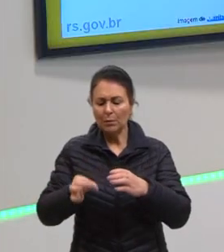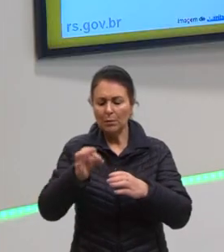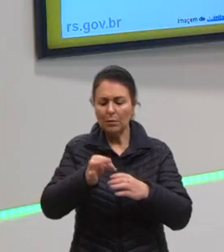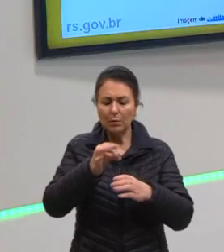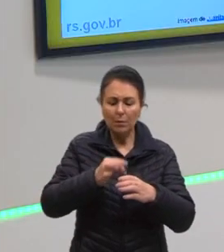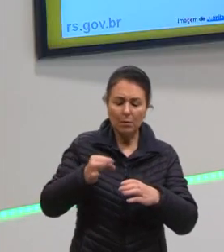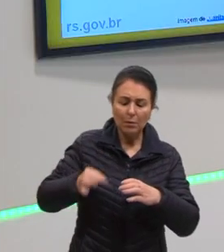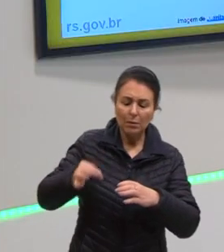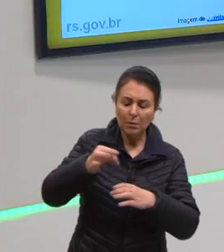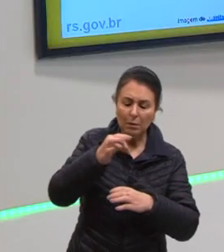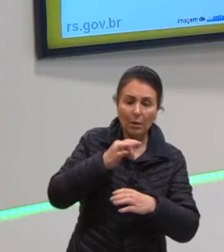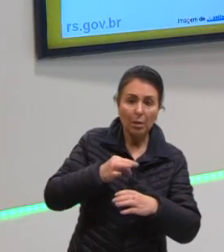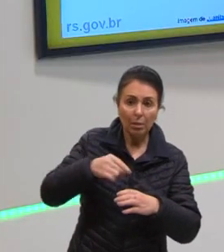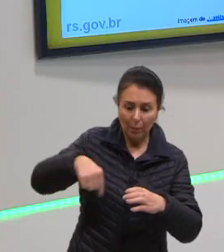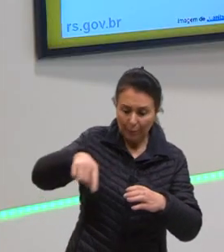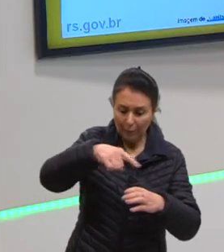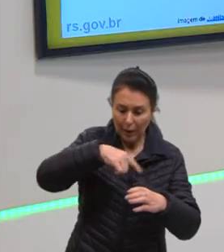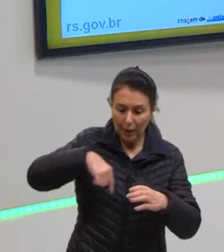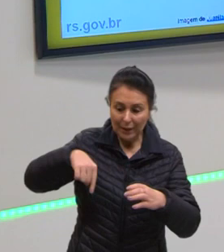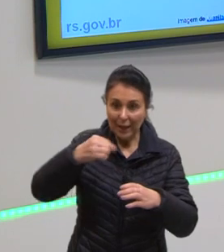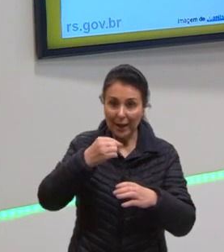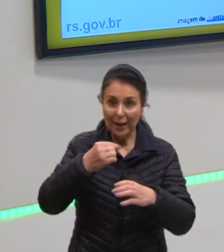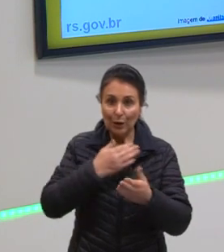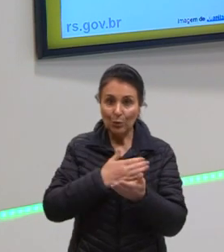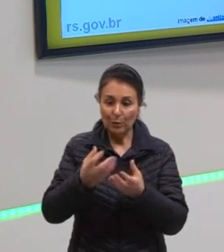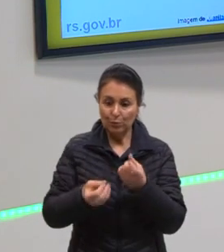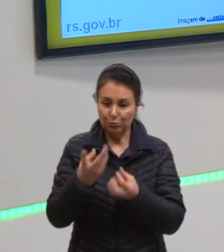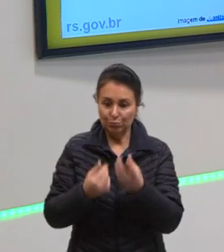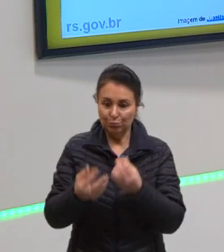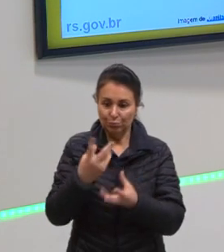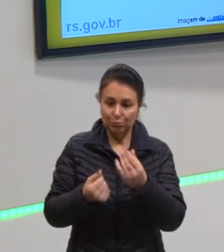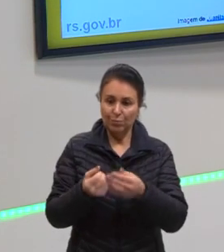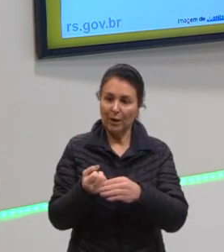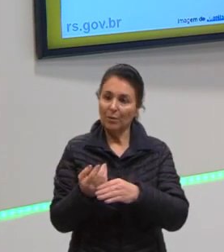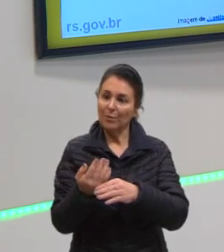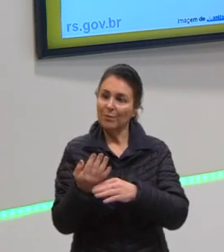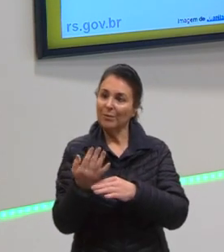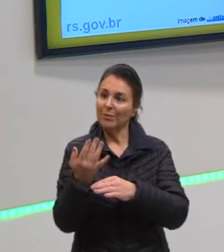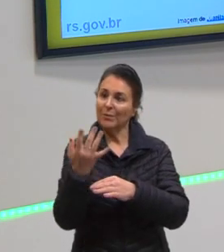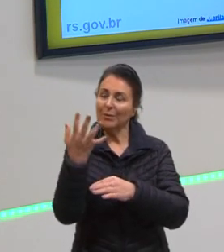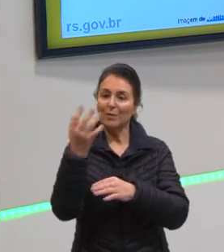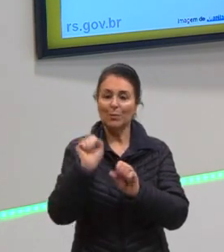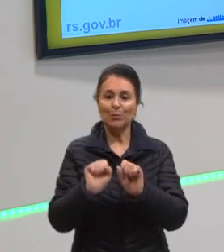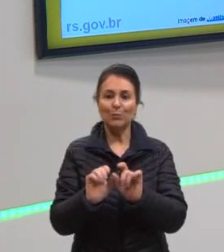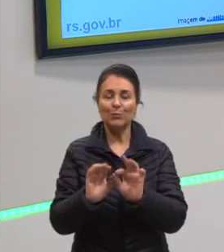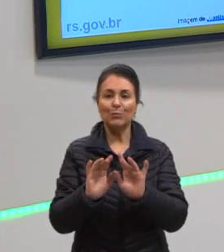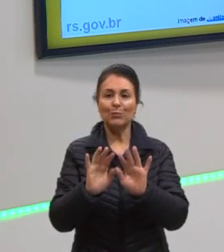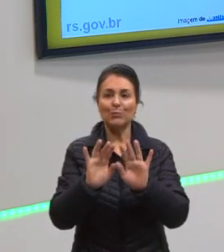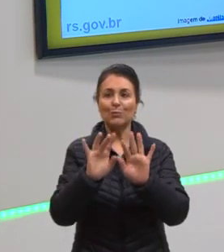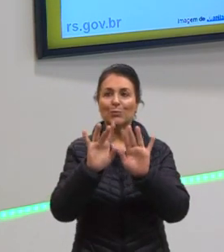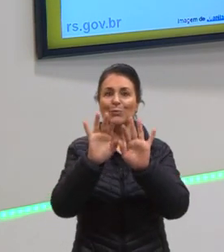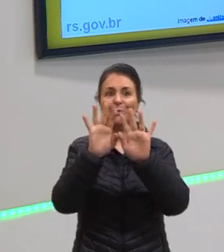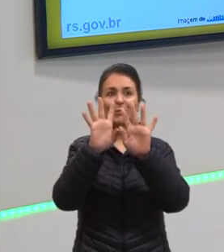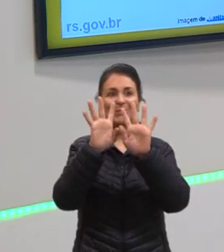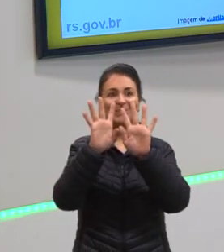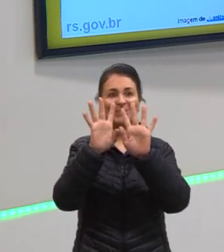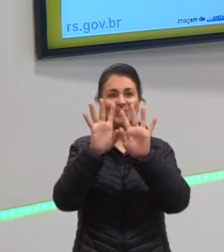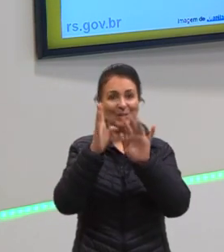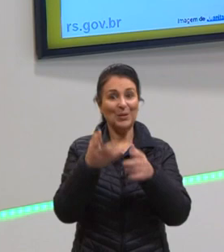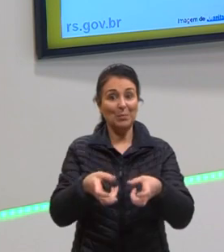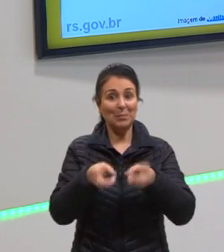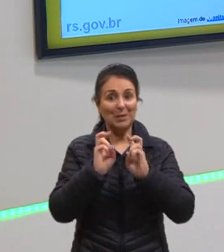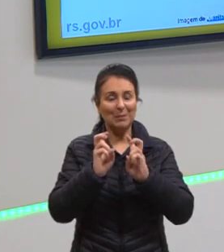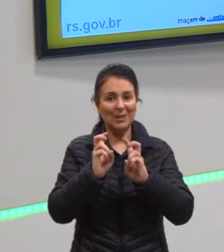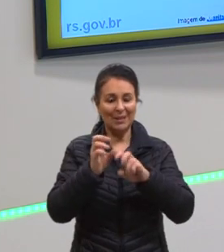depois, quando já começou a ferver, Que a gente chama, já começa a sair vapor bastante. Elas vão subindo para a superfície e